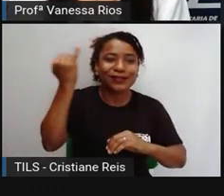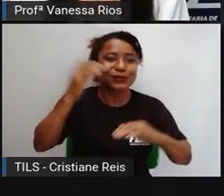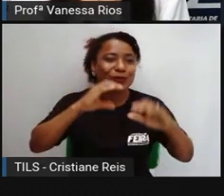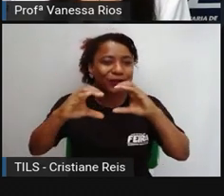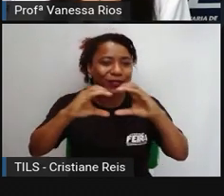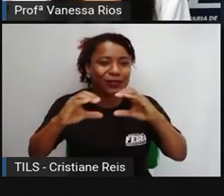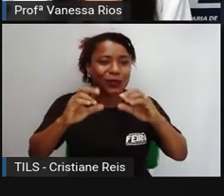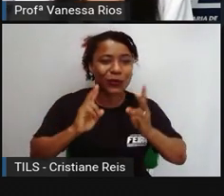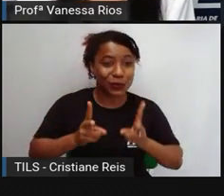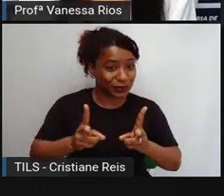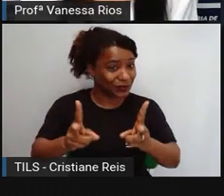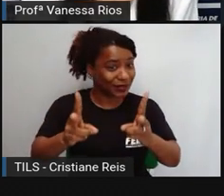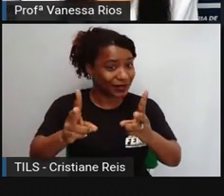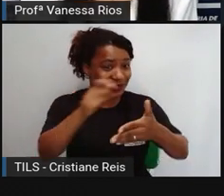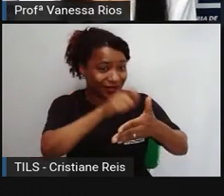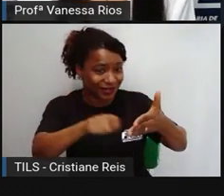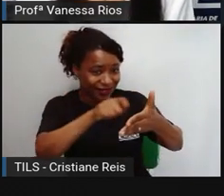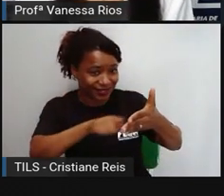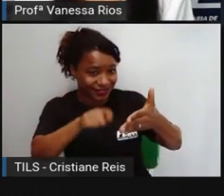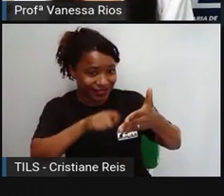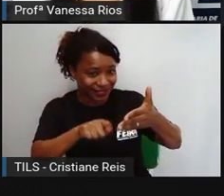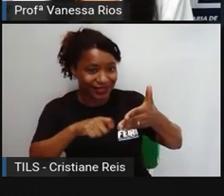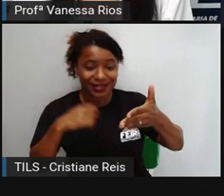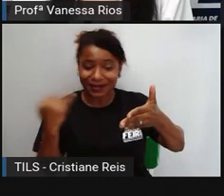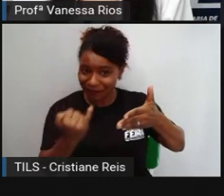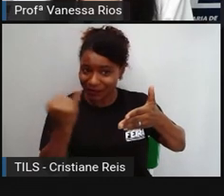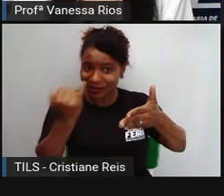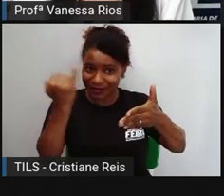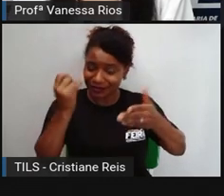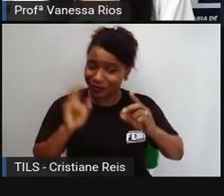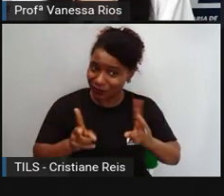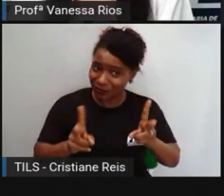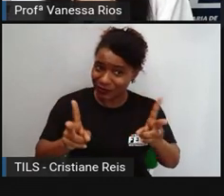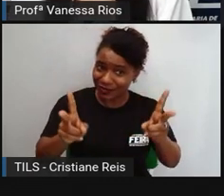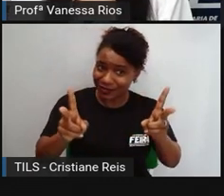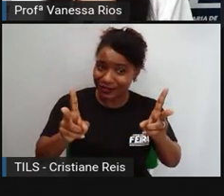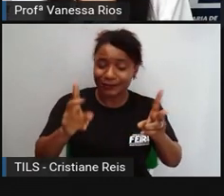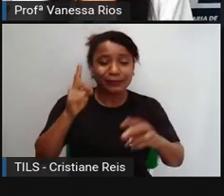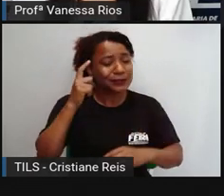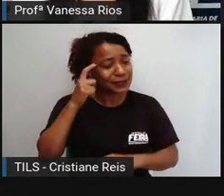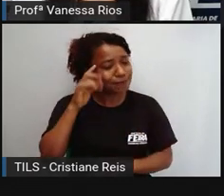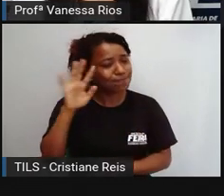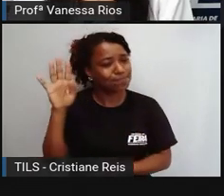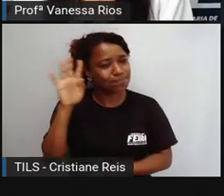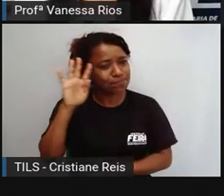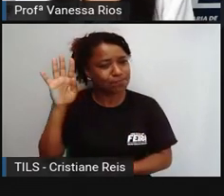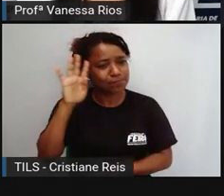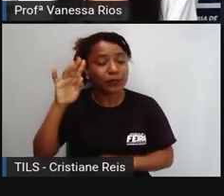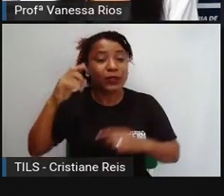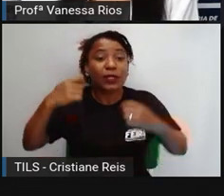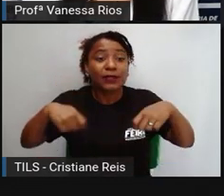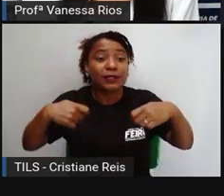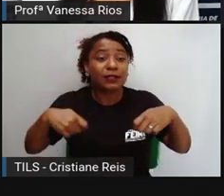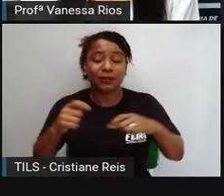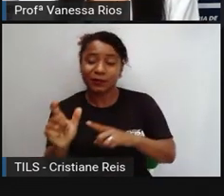A gente precisa observar isso porque as palavras, as línguas,